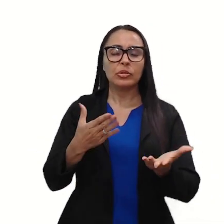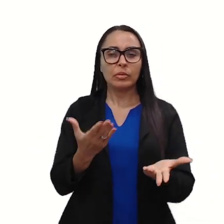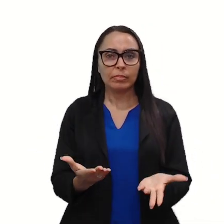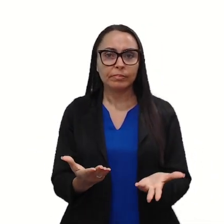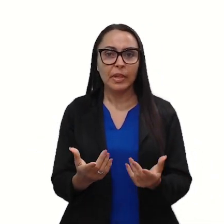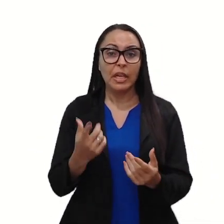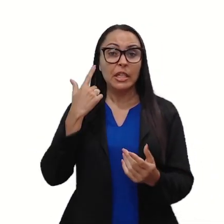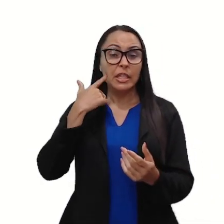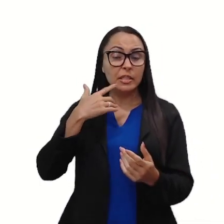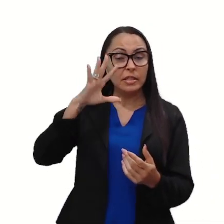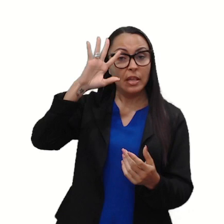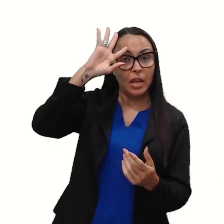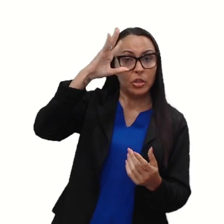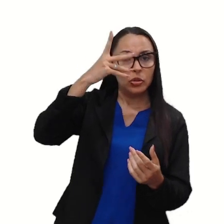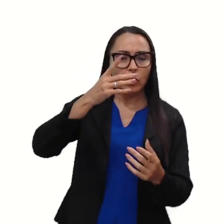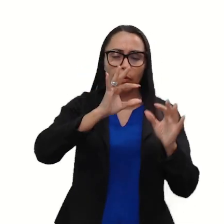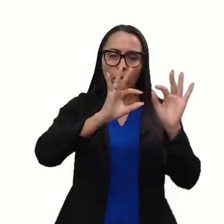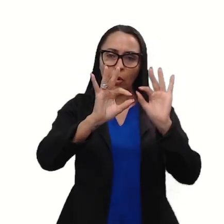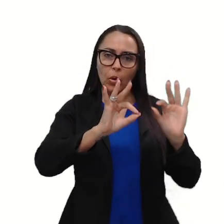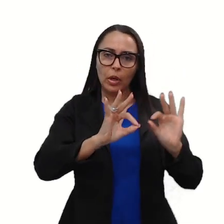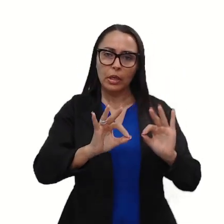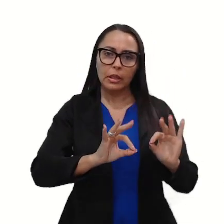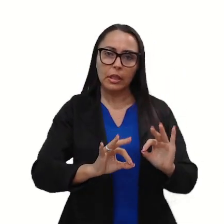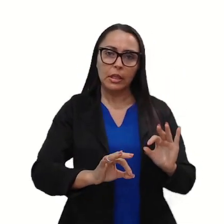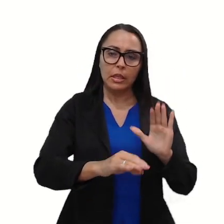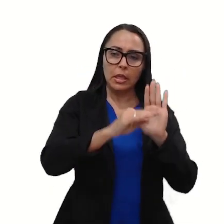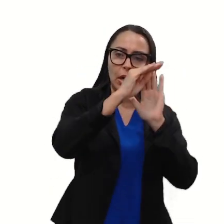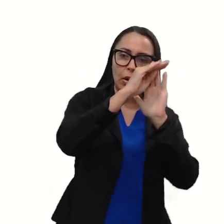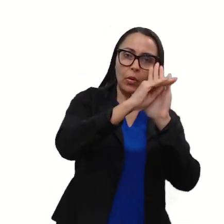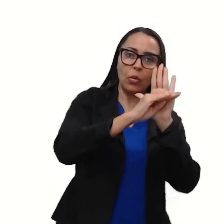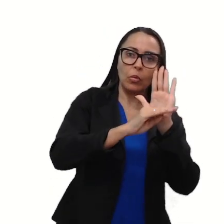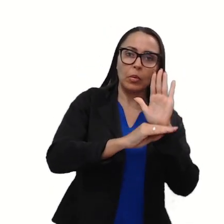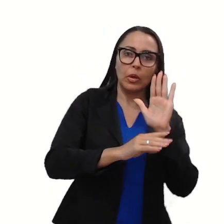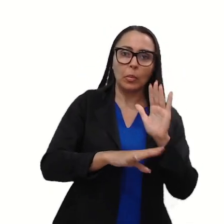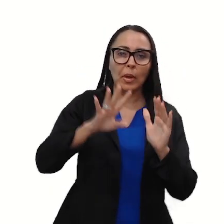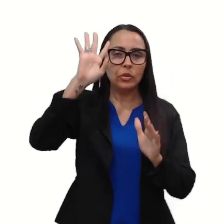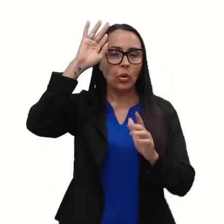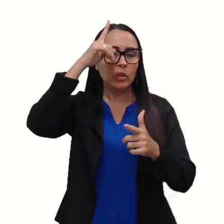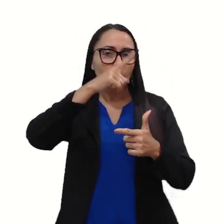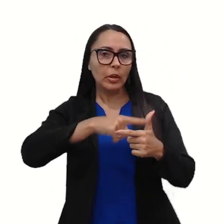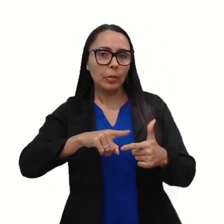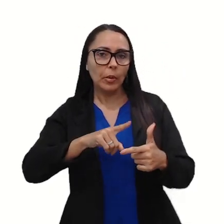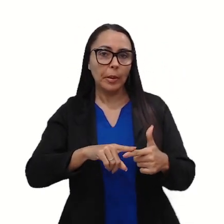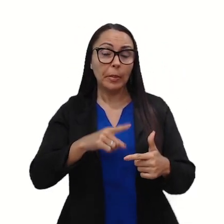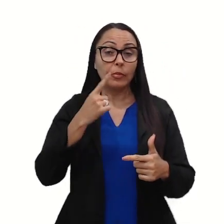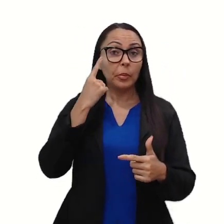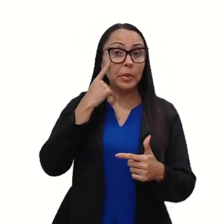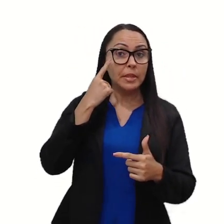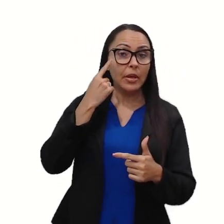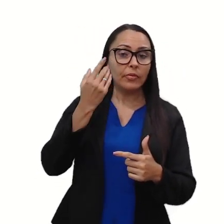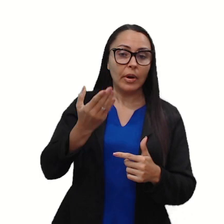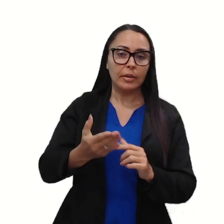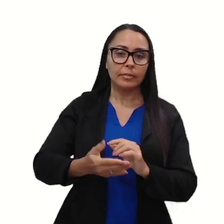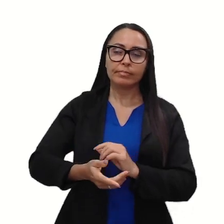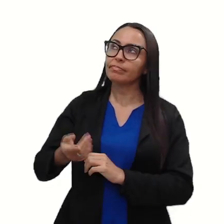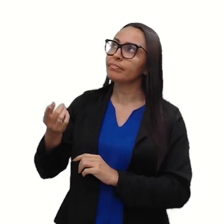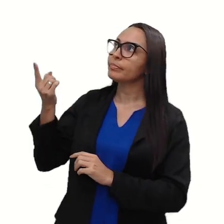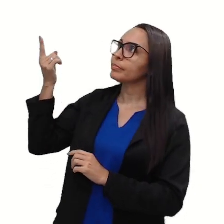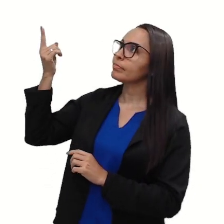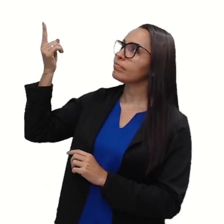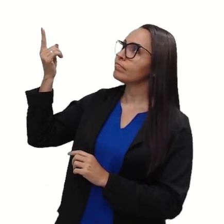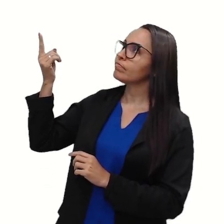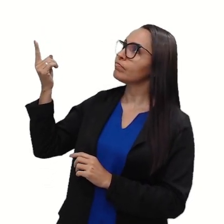se resolveu montar um plano de ação para solucionar esse problema. Então, vamos observar aí na tela o